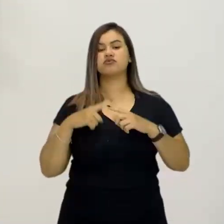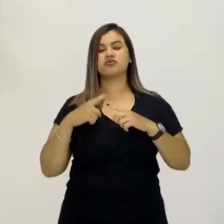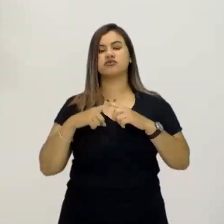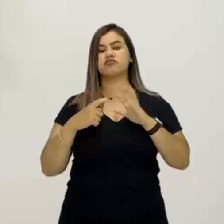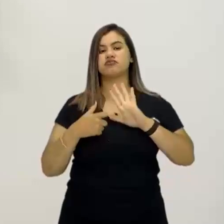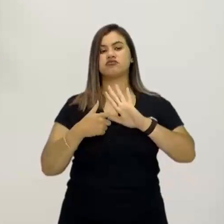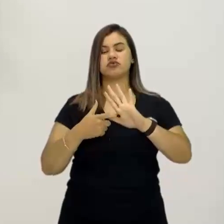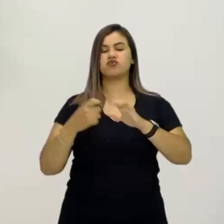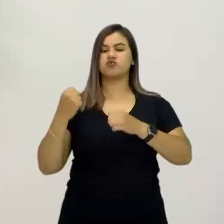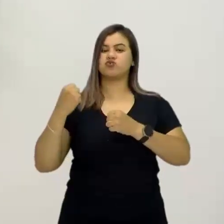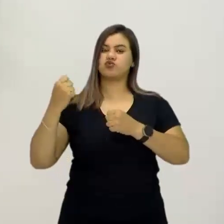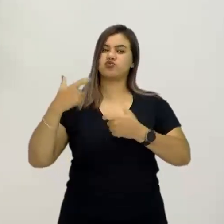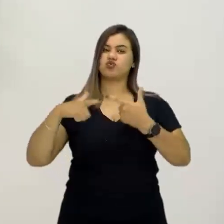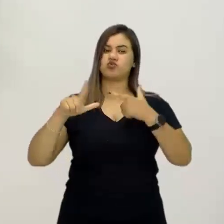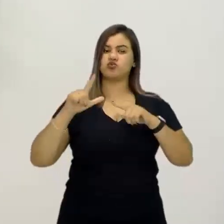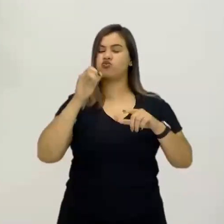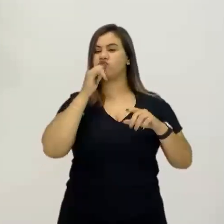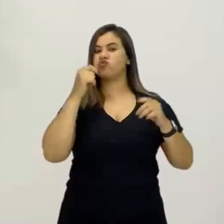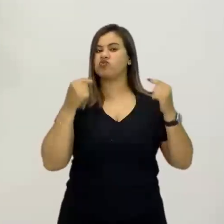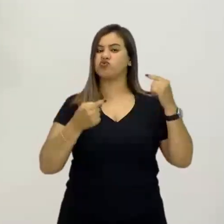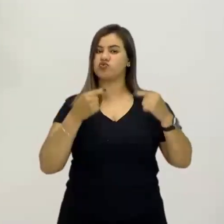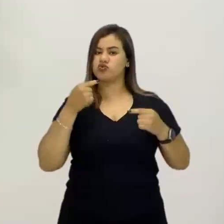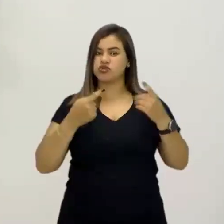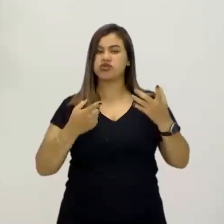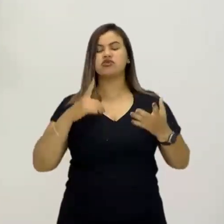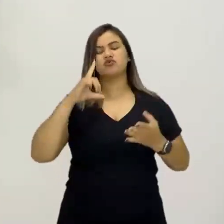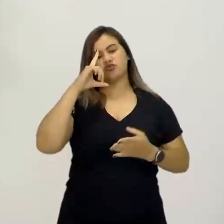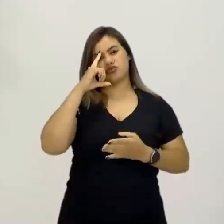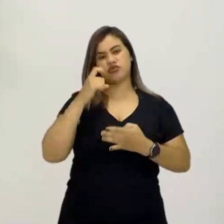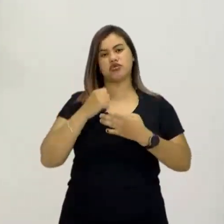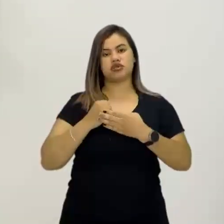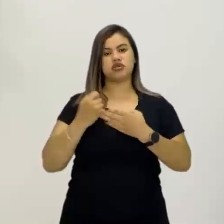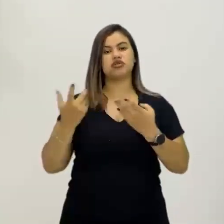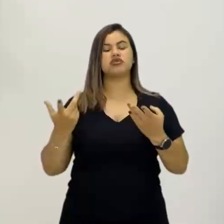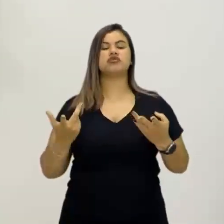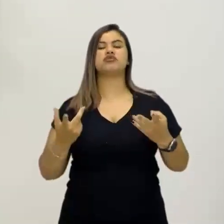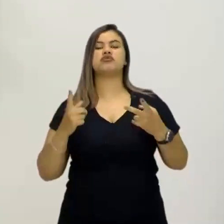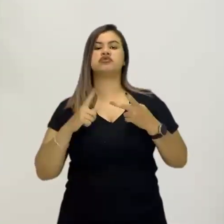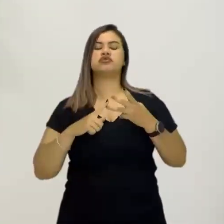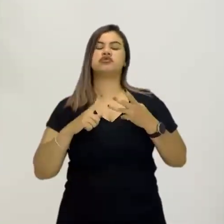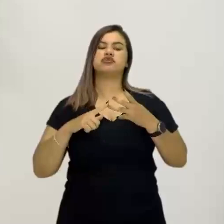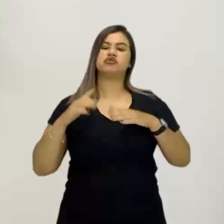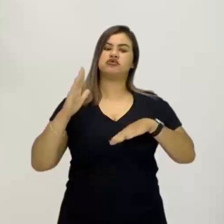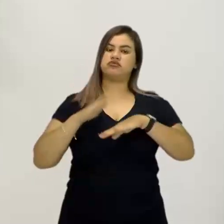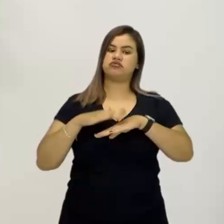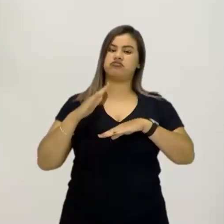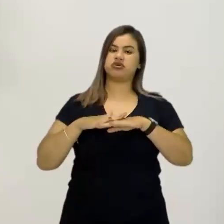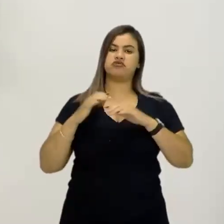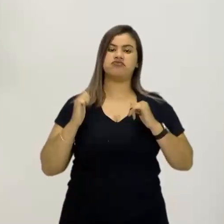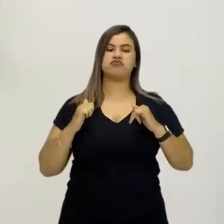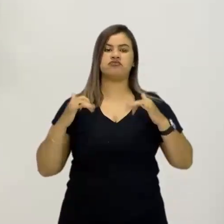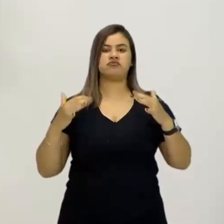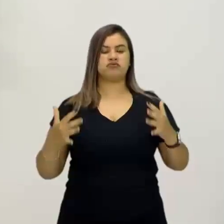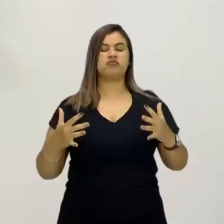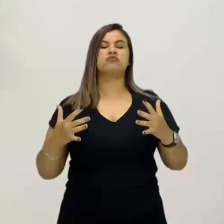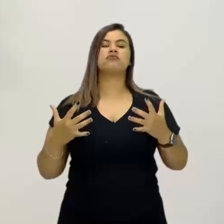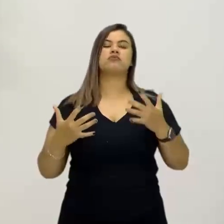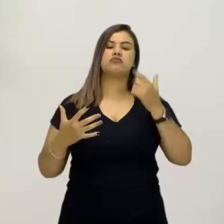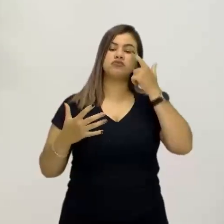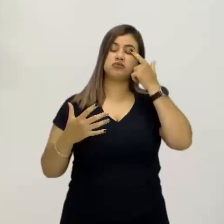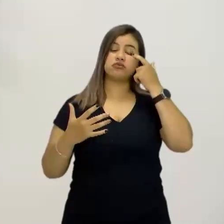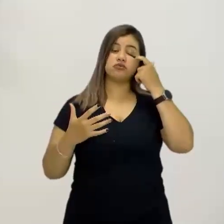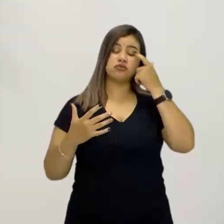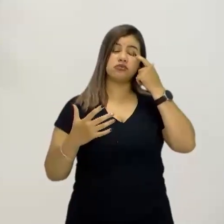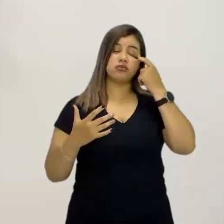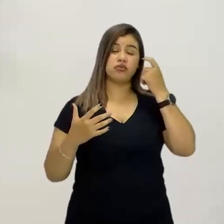também outros poderes, o poder político, o poder de tomar decisões, o poder de agir num determinado contexto,